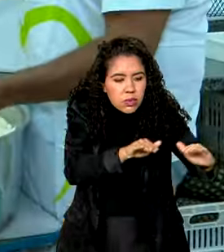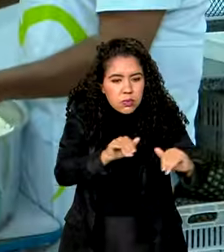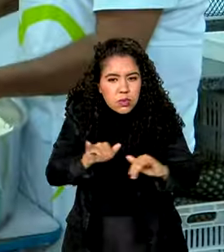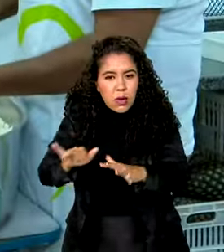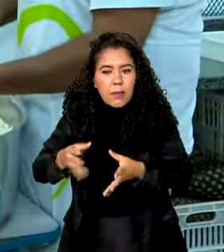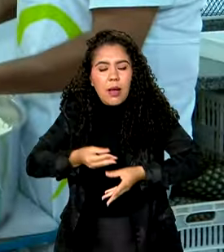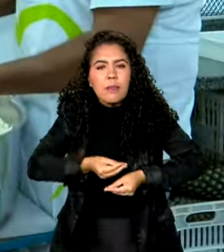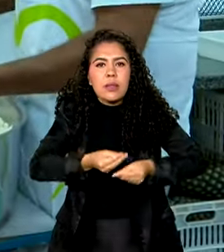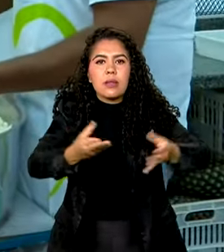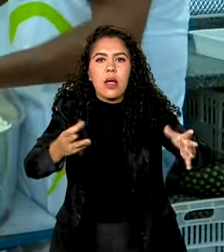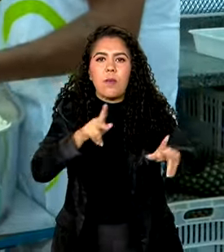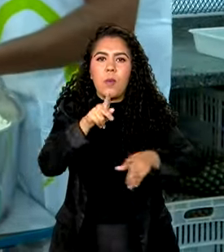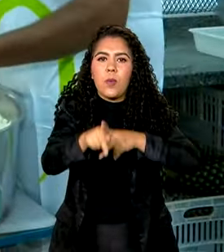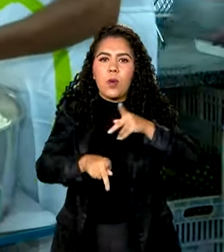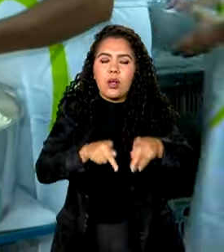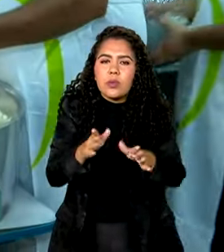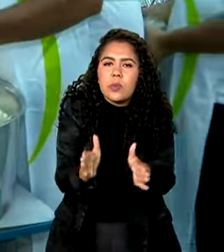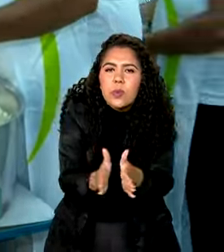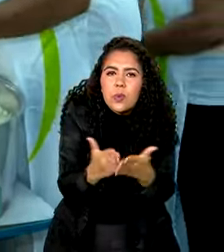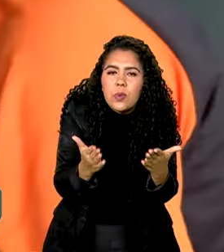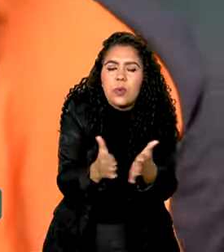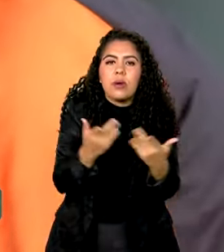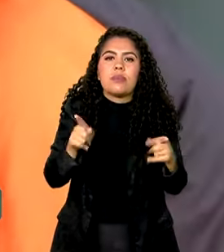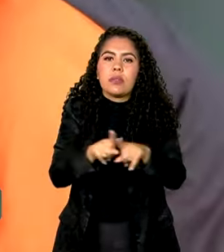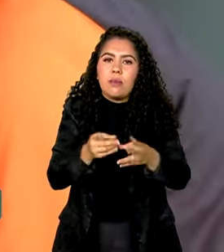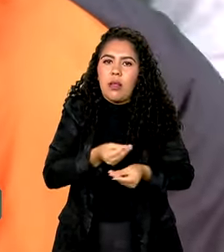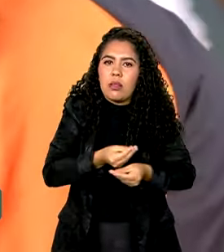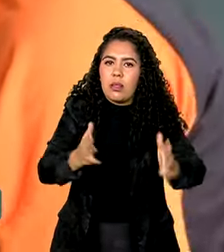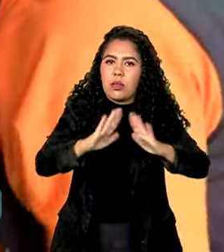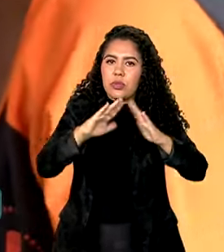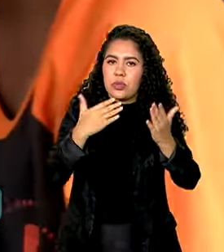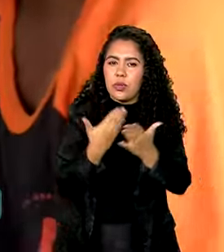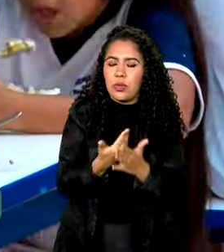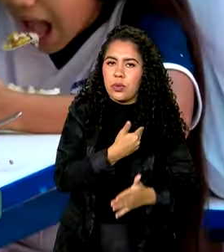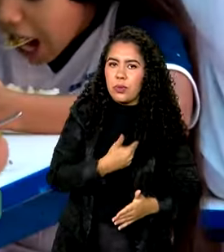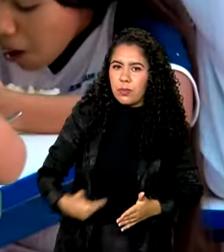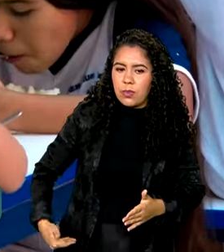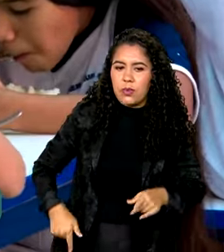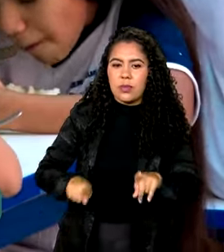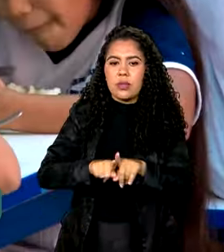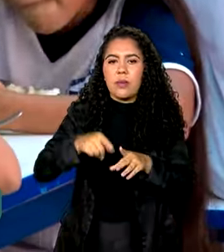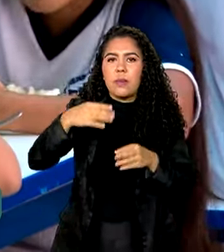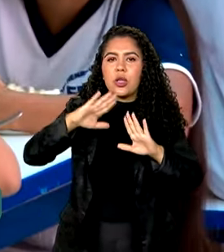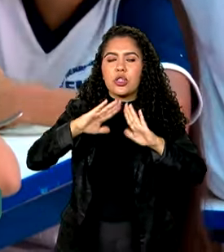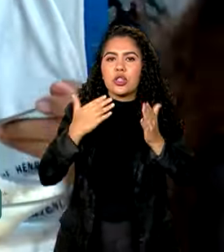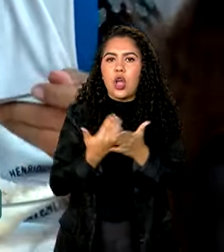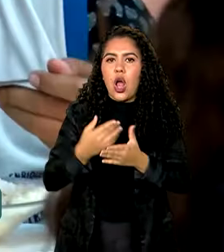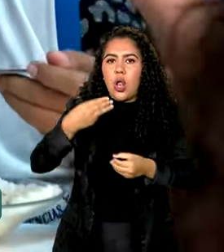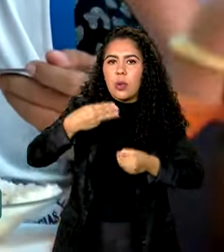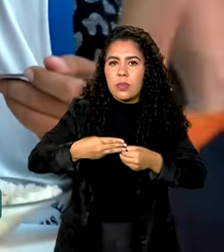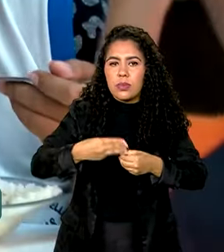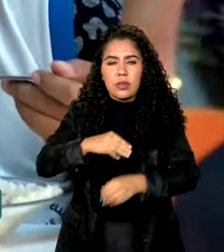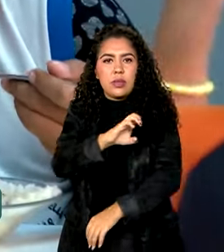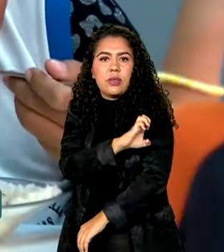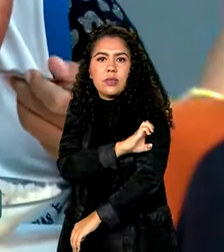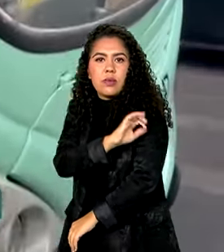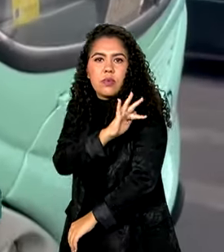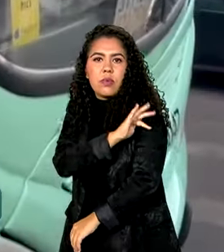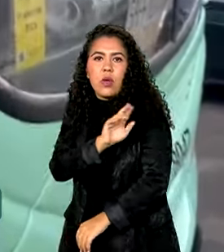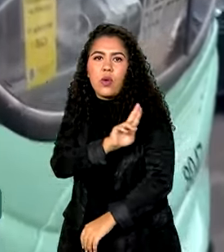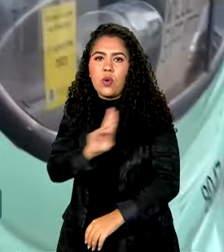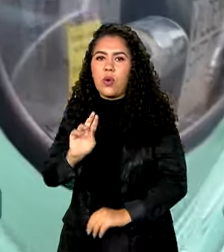carente e enviada para escolas públicas, como a Escola Municipal de Ensino Fundamental Henrique Escabelo.